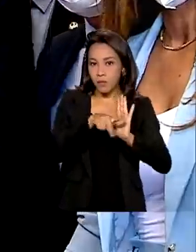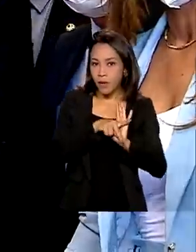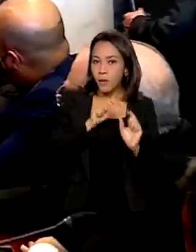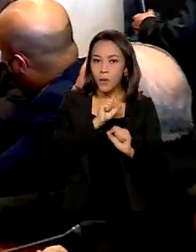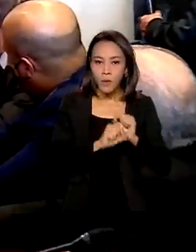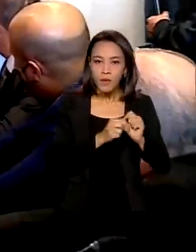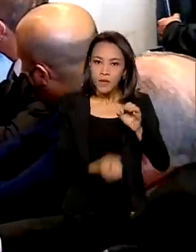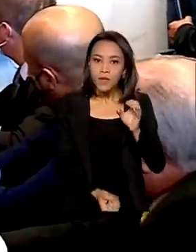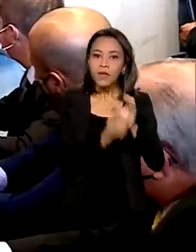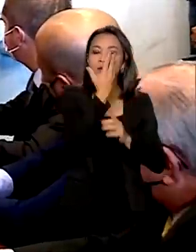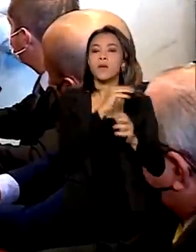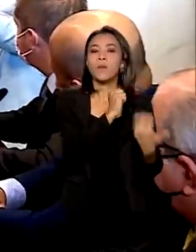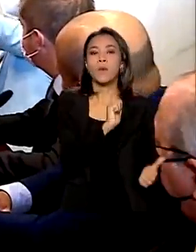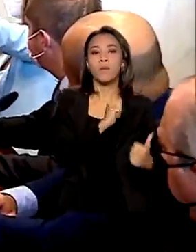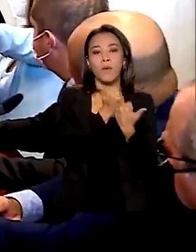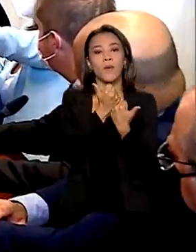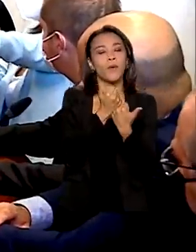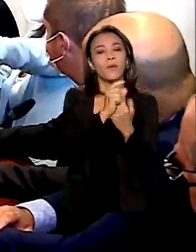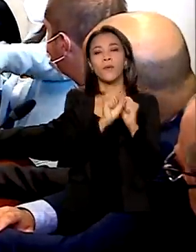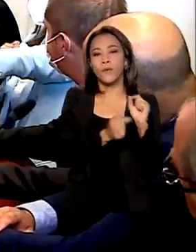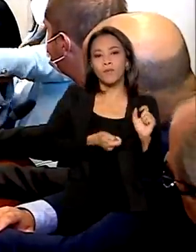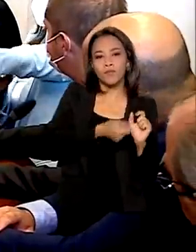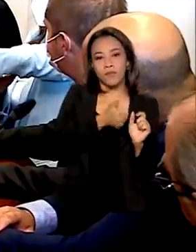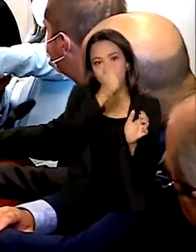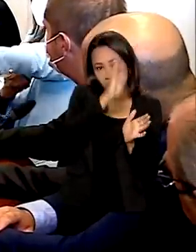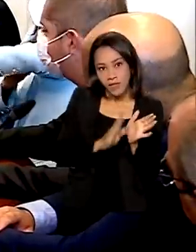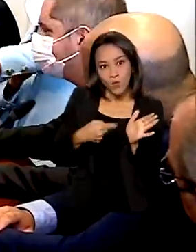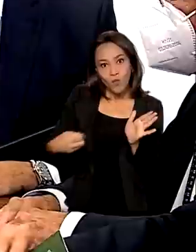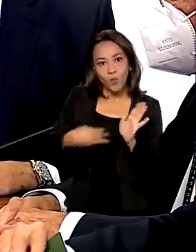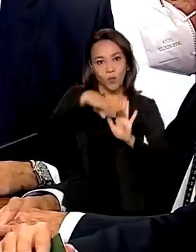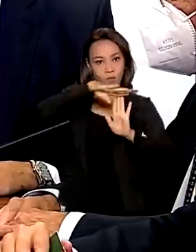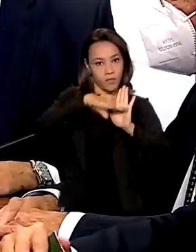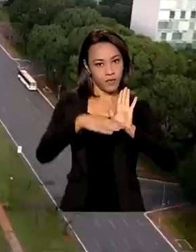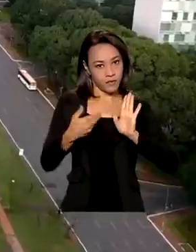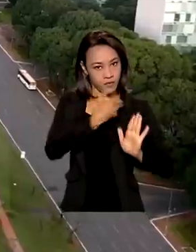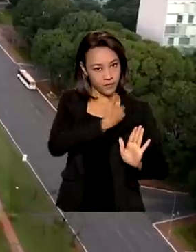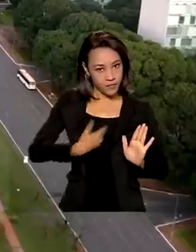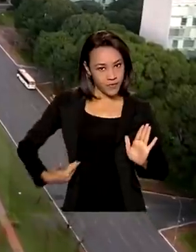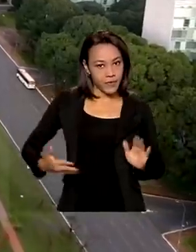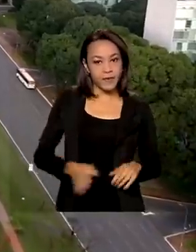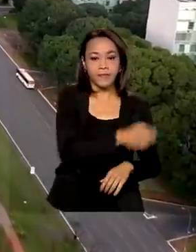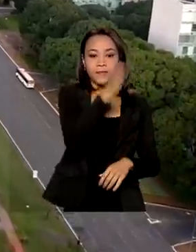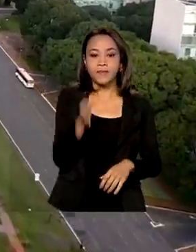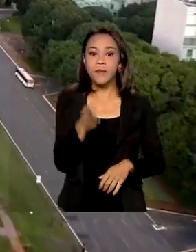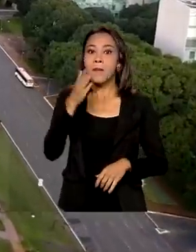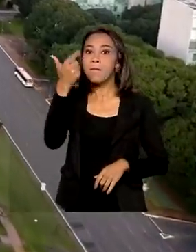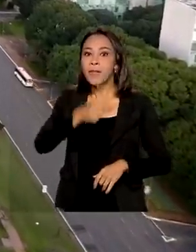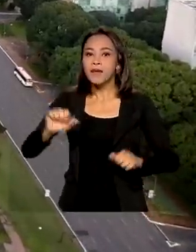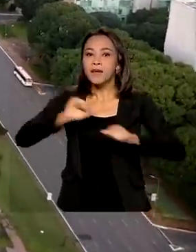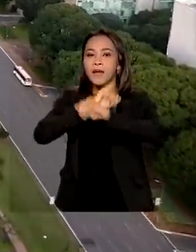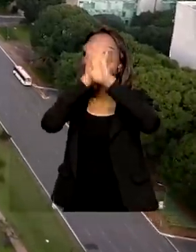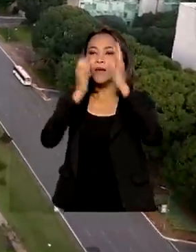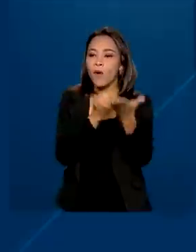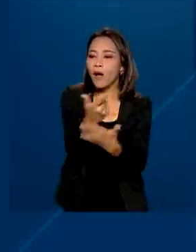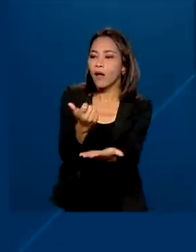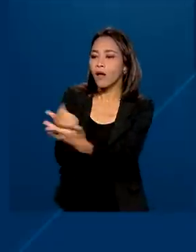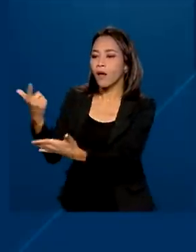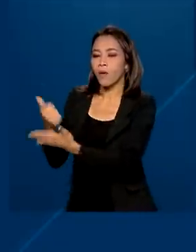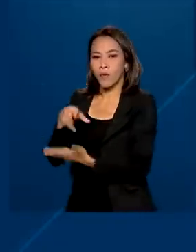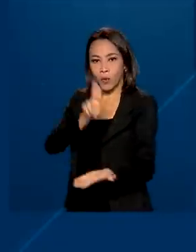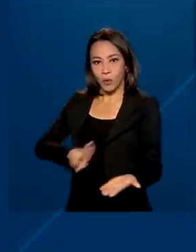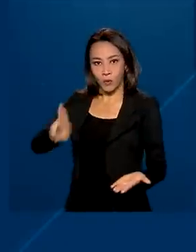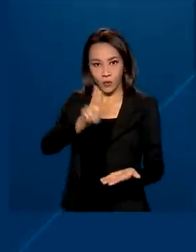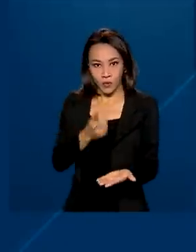que cria o Auxílio Brasil, novo programa social do governo. Mais transparência nas compras com dinheiro público.